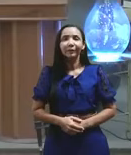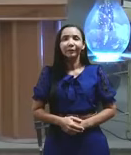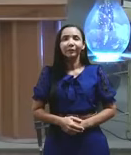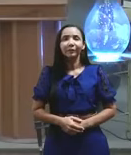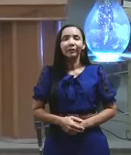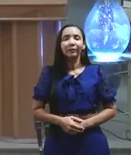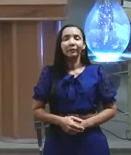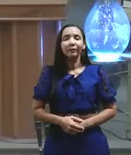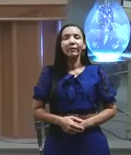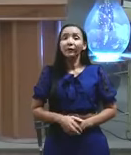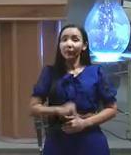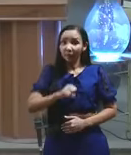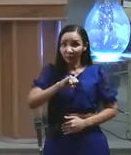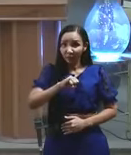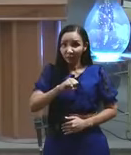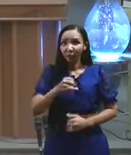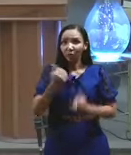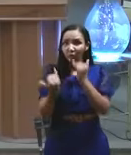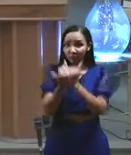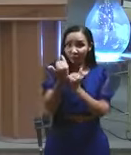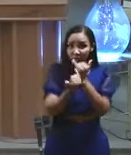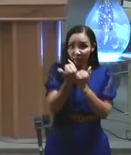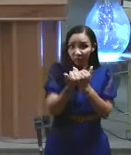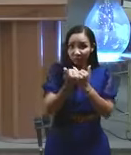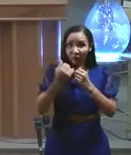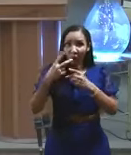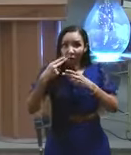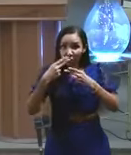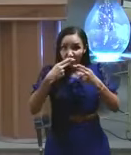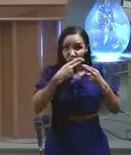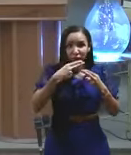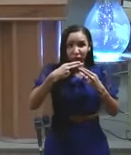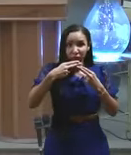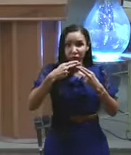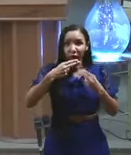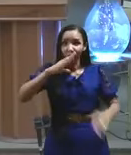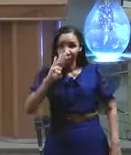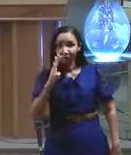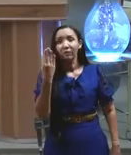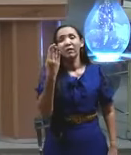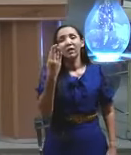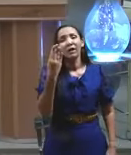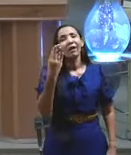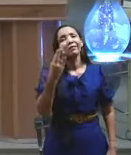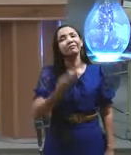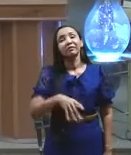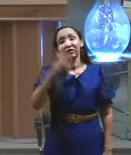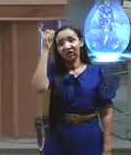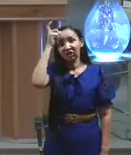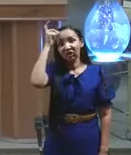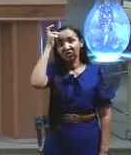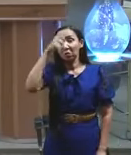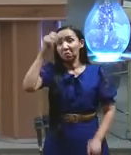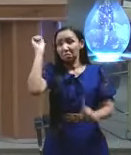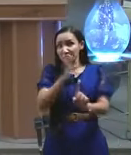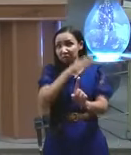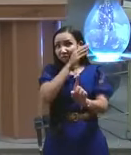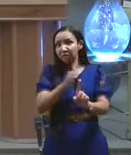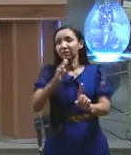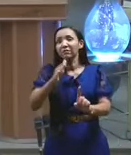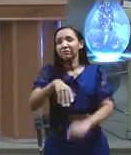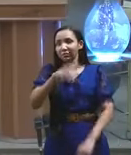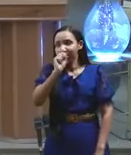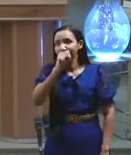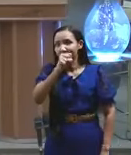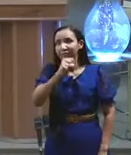desmantelado faladozinho fuxiqueiro linguarudo falso aí o diabo vai te der pia é o 3